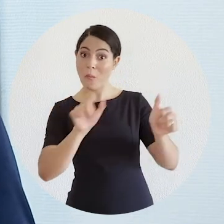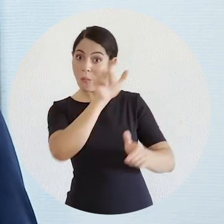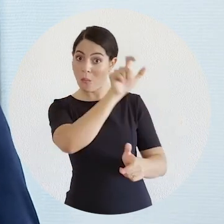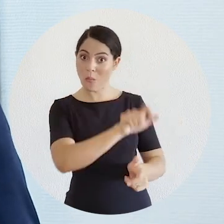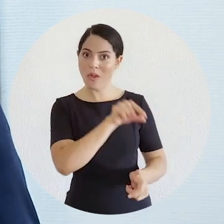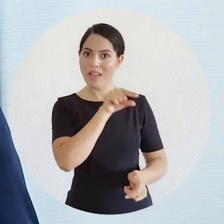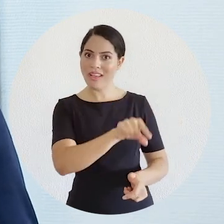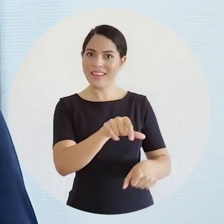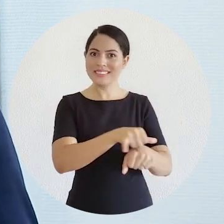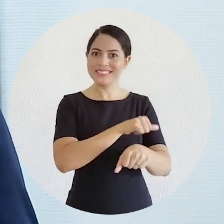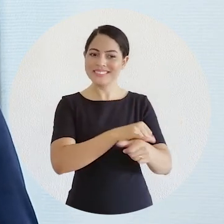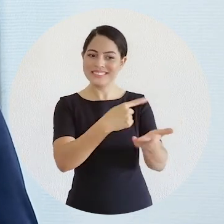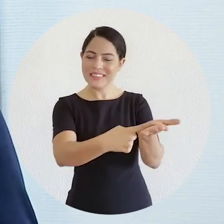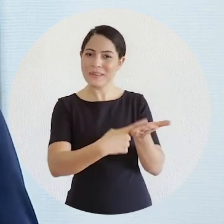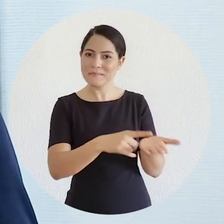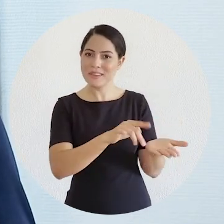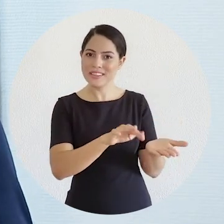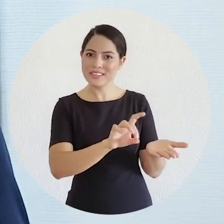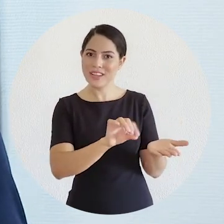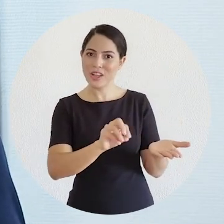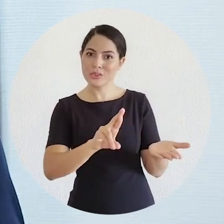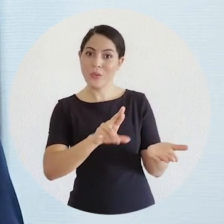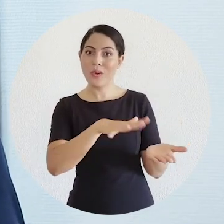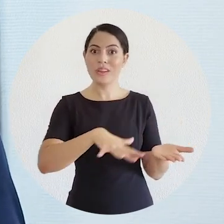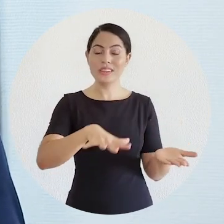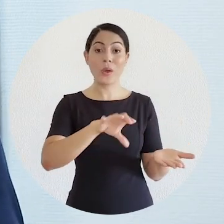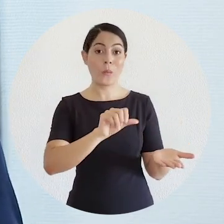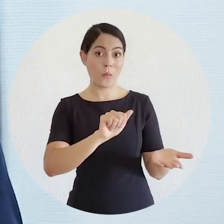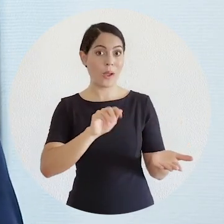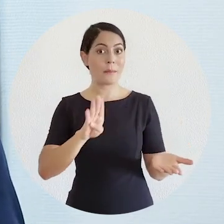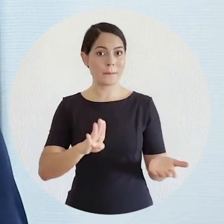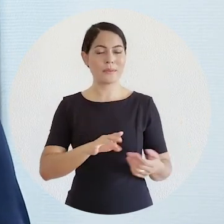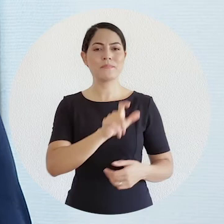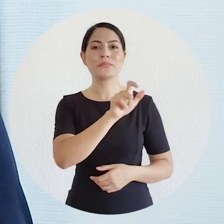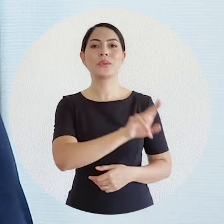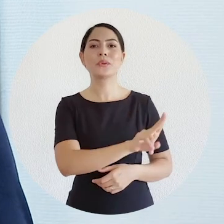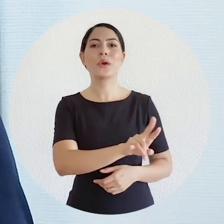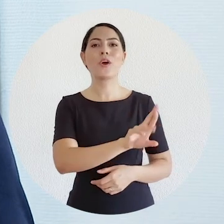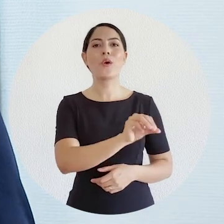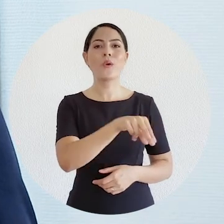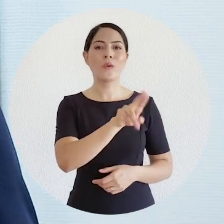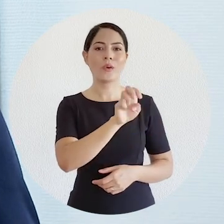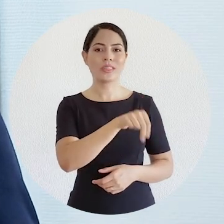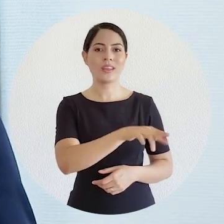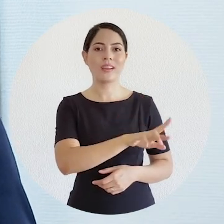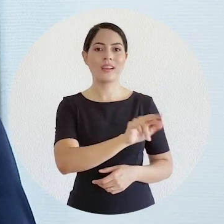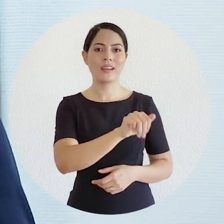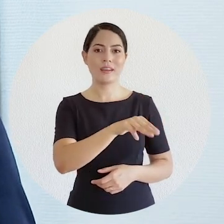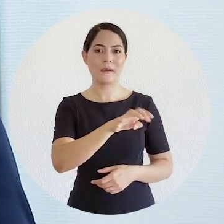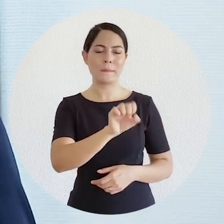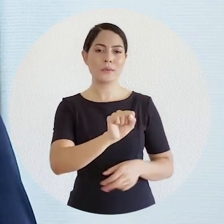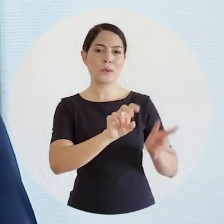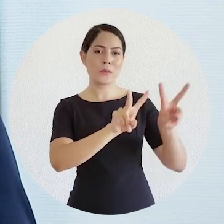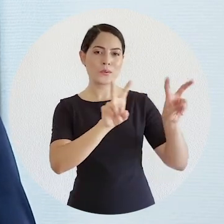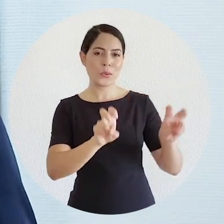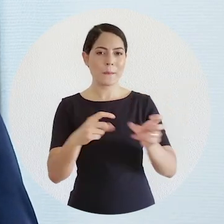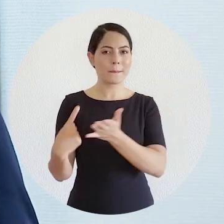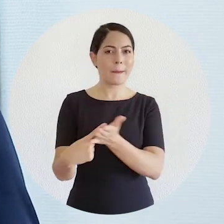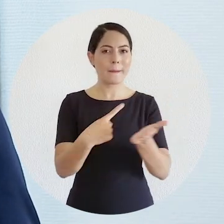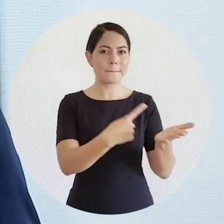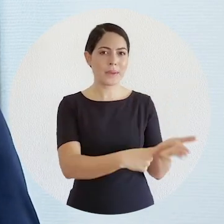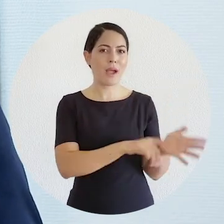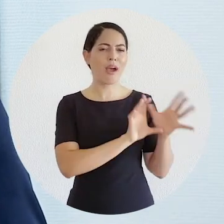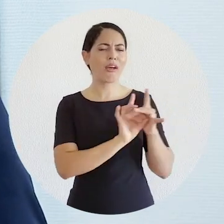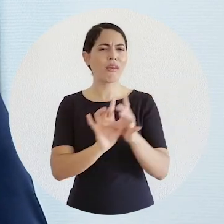Nós também conversamos com o mediador e membro consultivo da Comissão Especial de Mediação da UAB, Ronan Ramos, sobre a